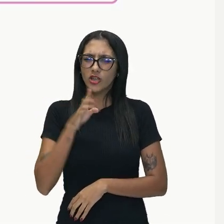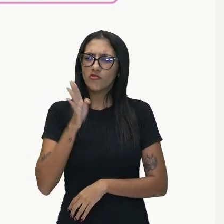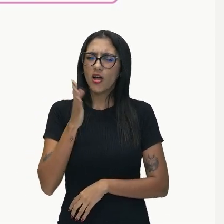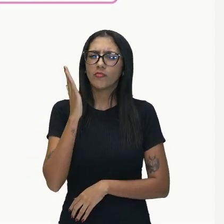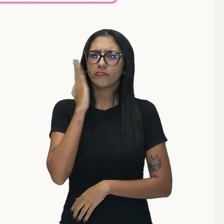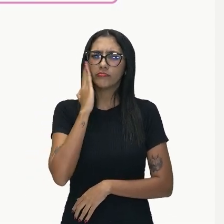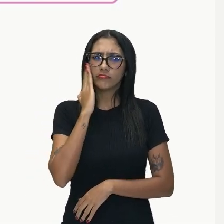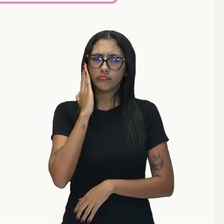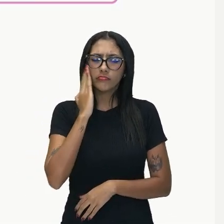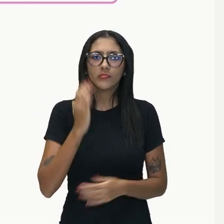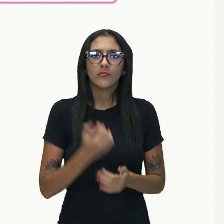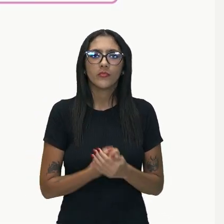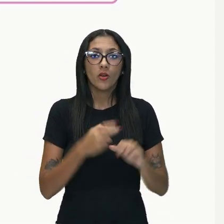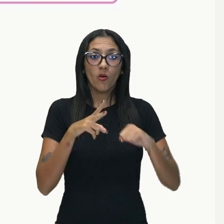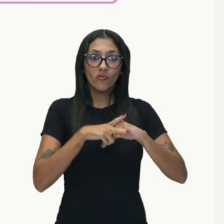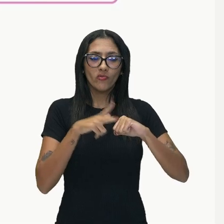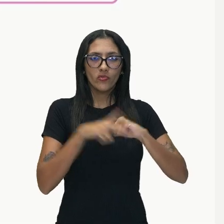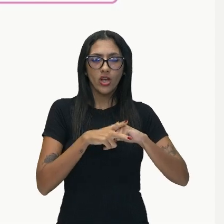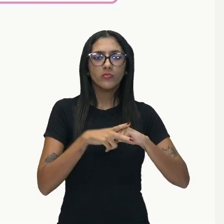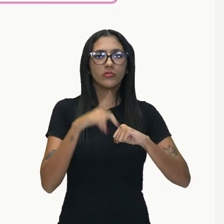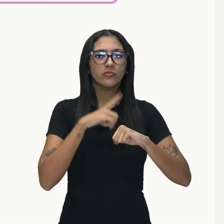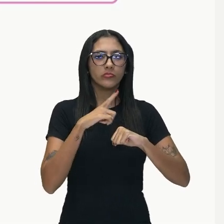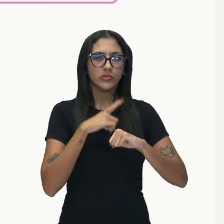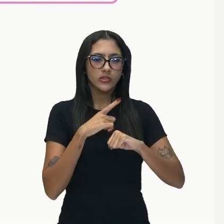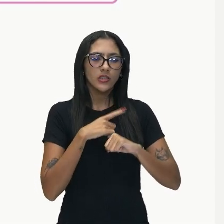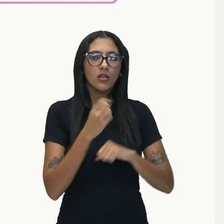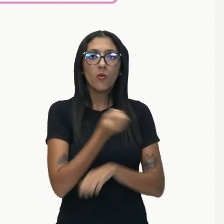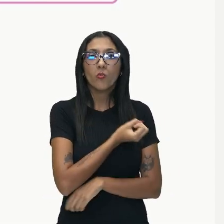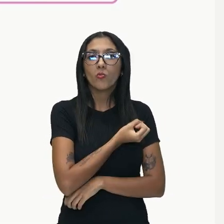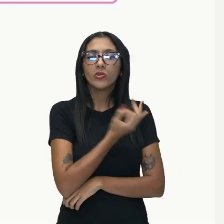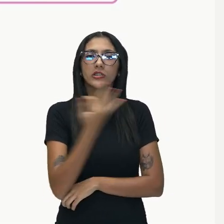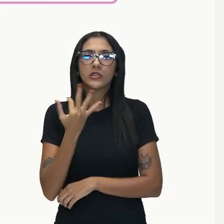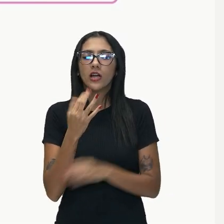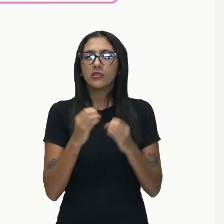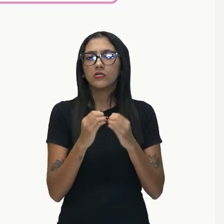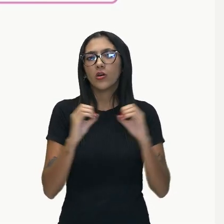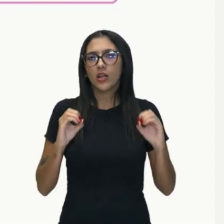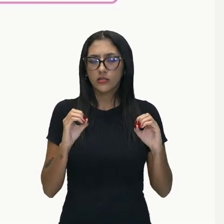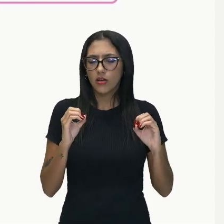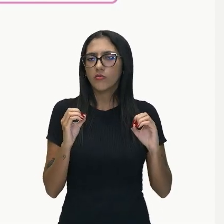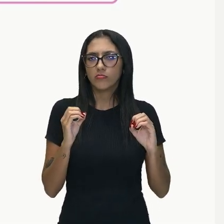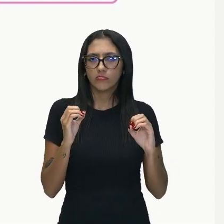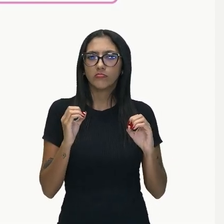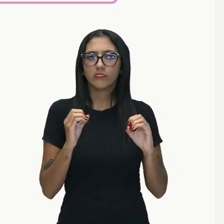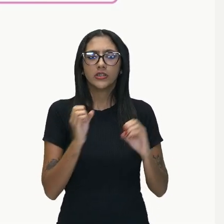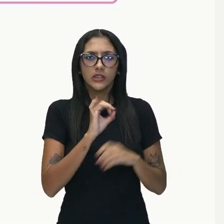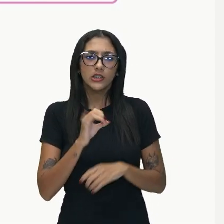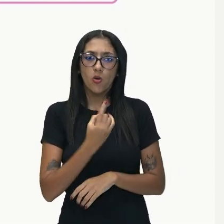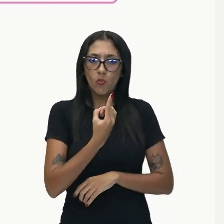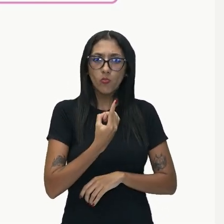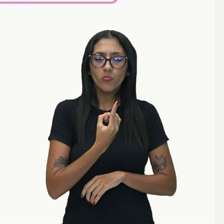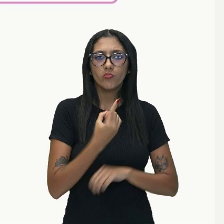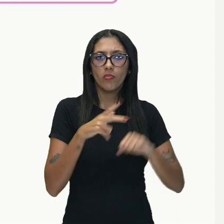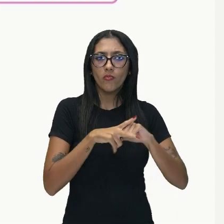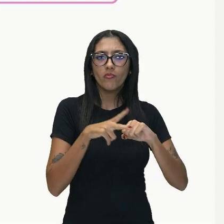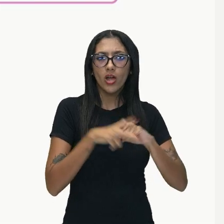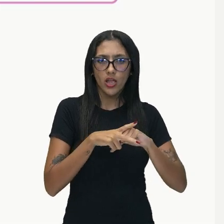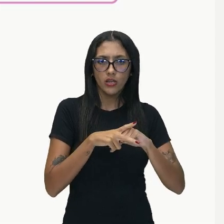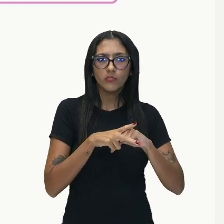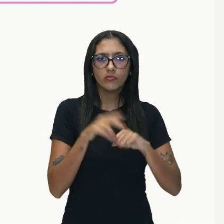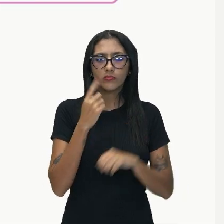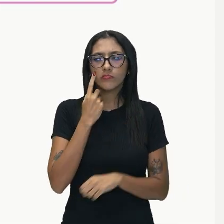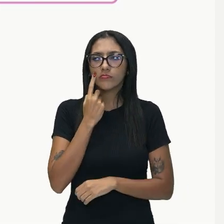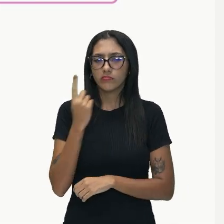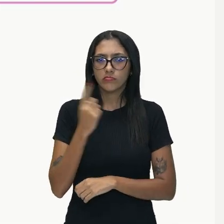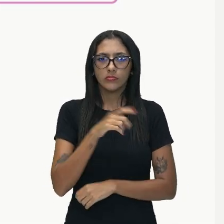marca a oração, certo? A quantidade de verbos será igual à quantidade de orações em um período. Então, aqui nós temos o verbo